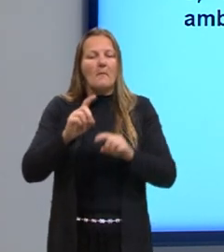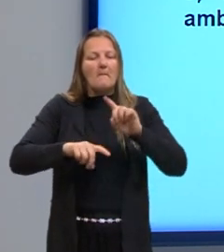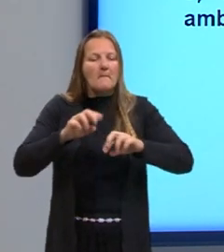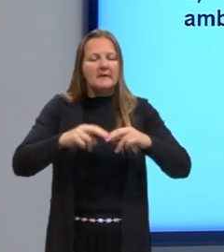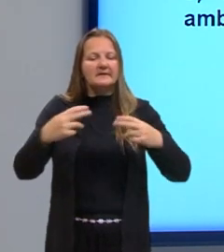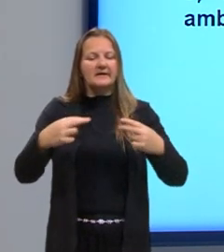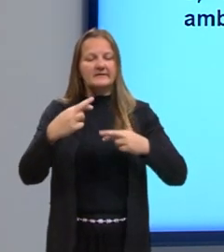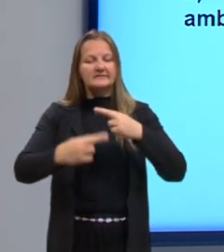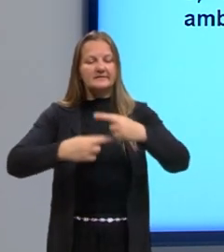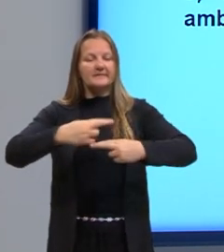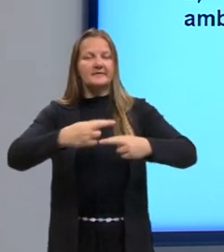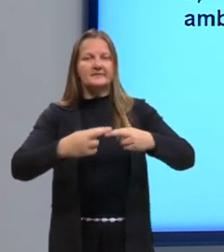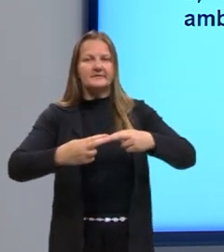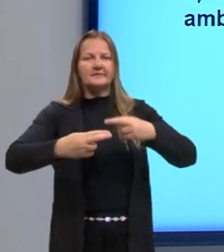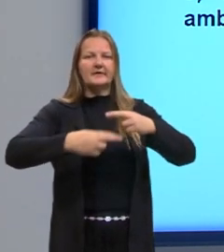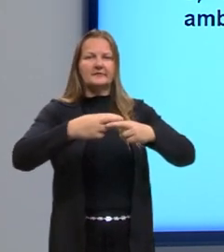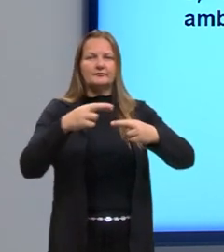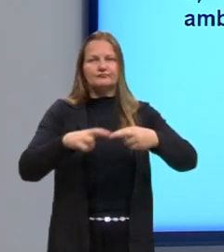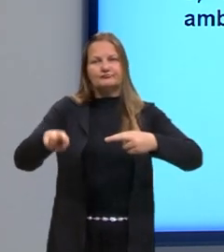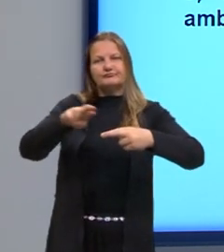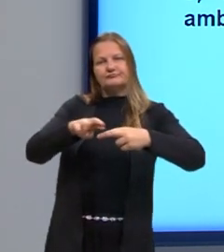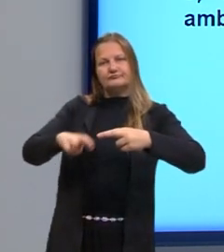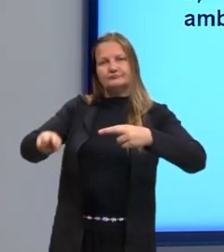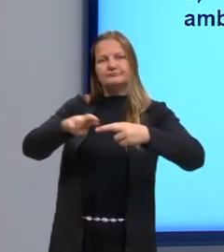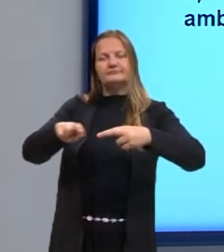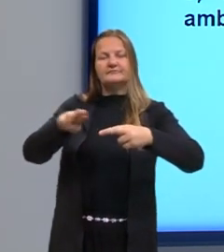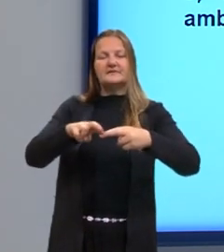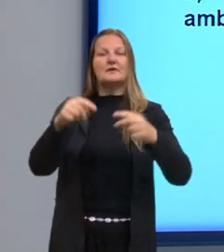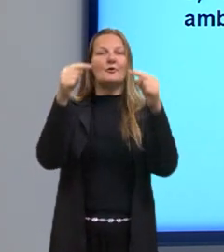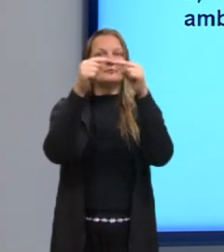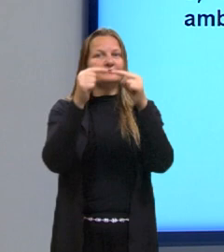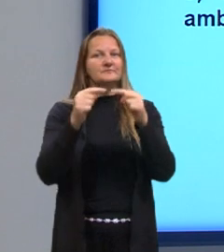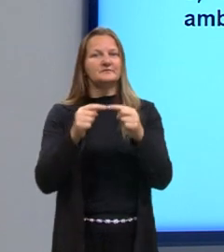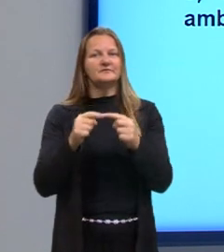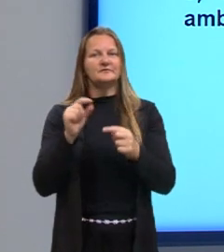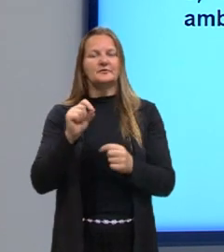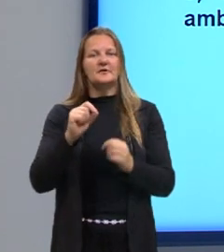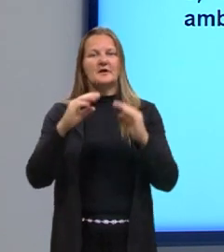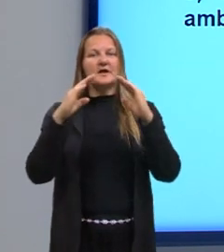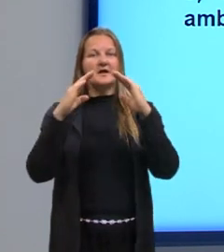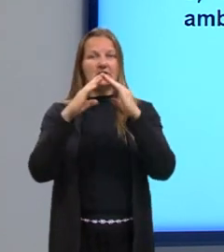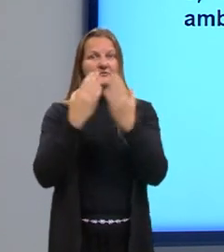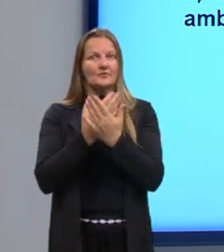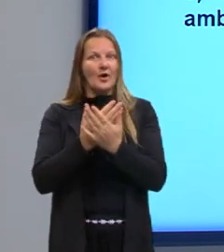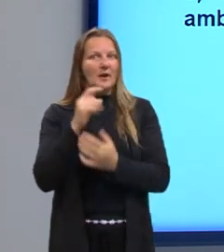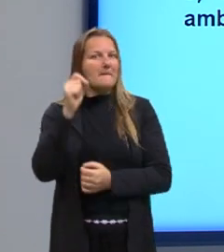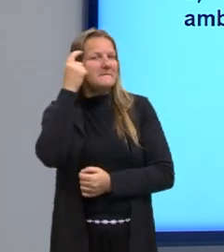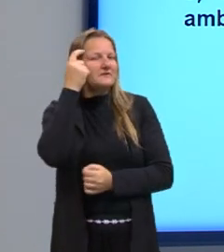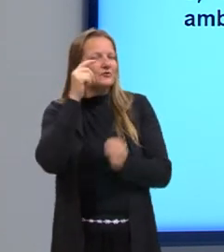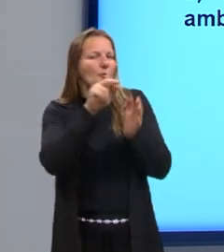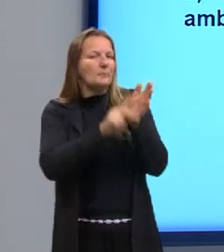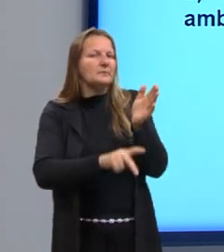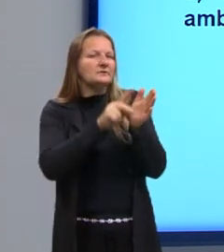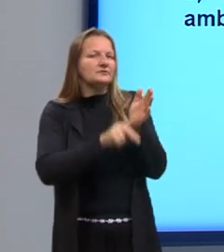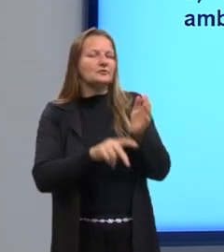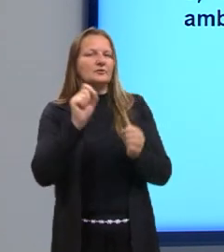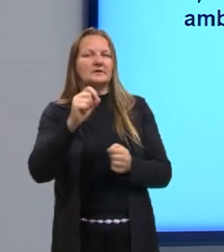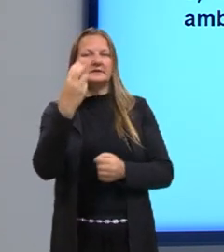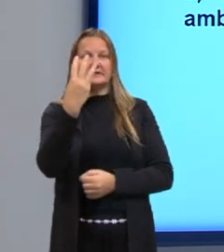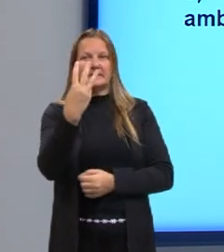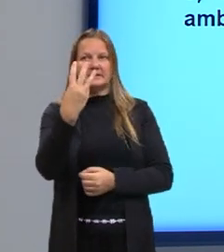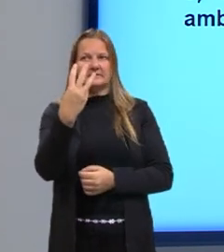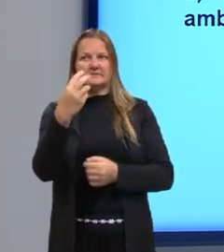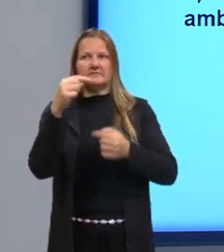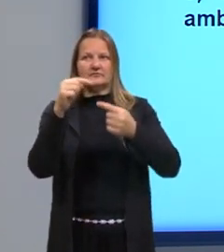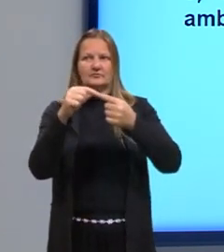recicláveis. Para atingir seus objetivos, a instituição planejou. Planejou essas três coisas.